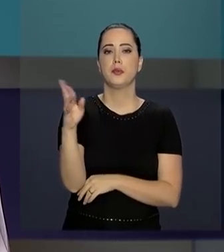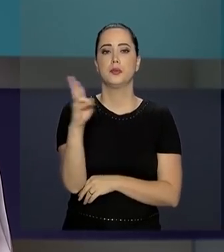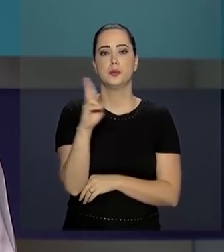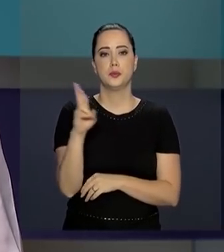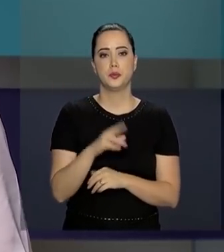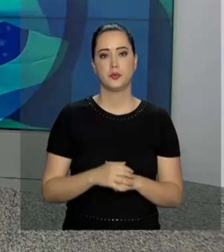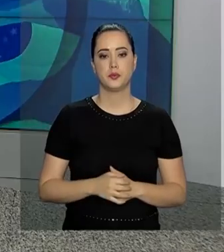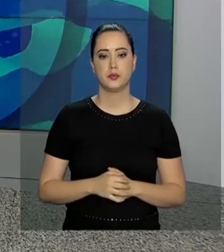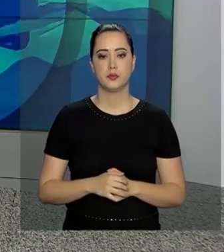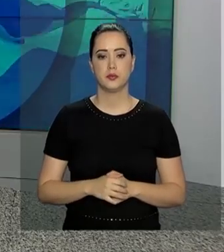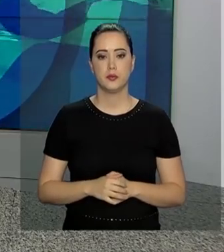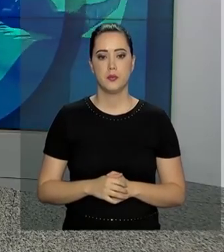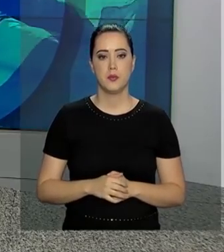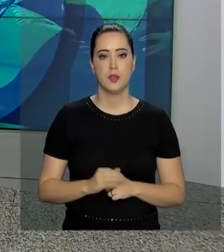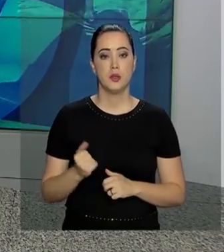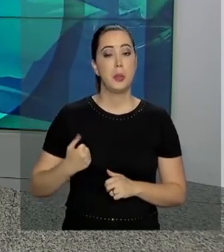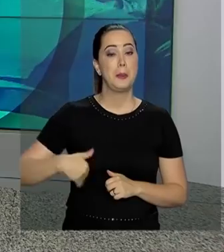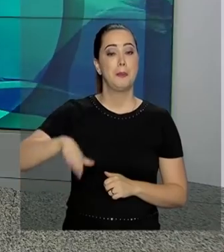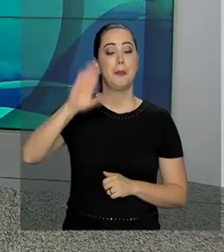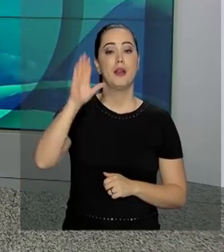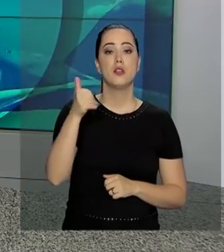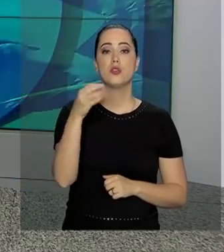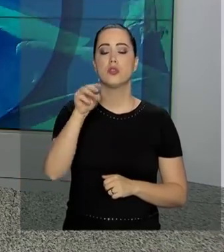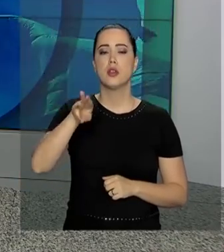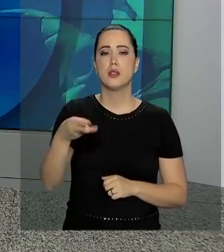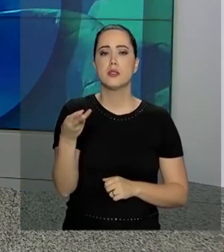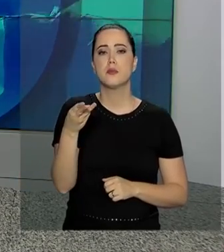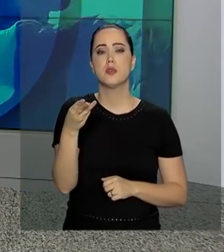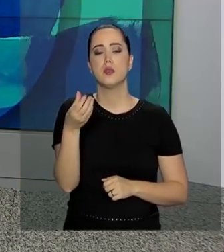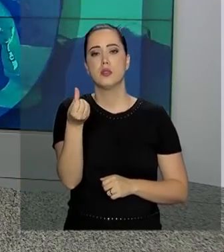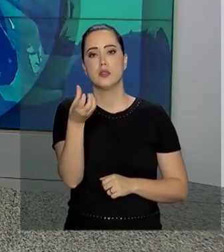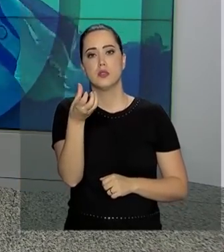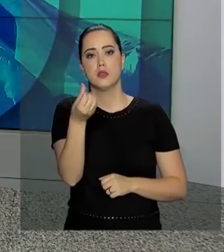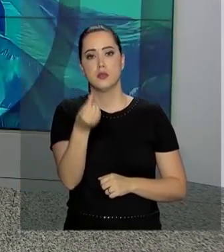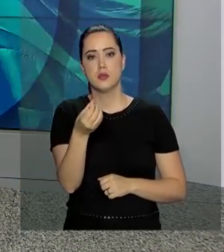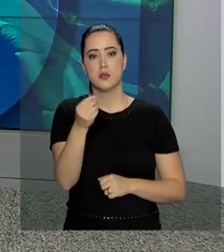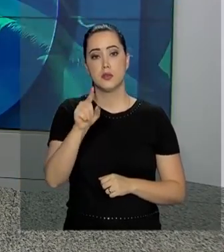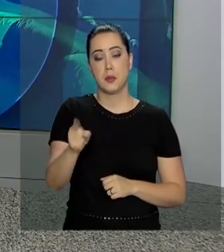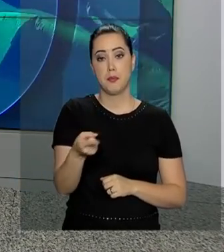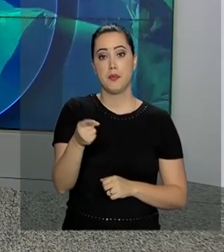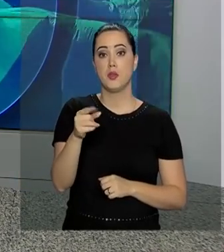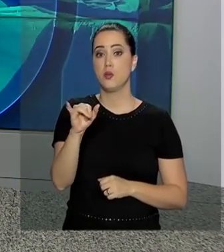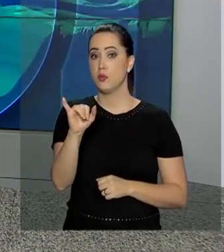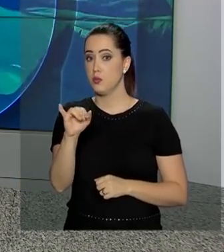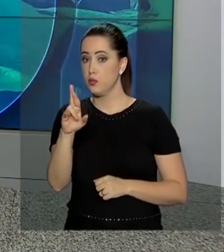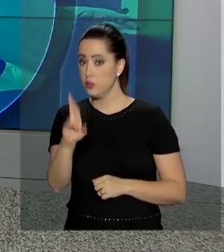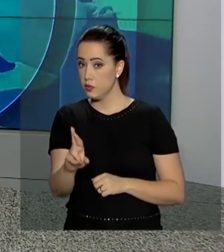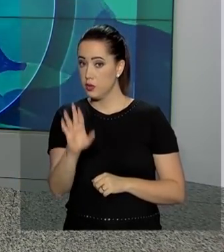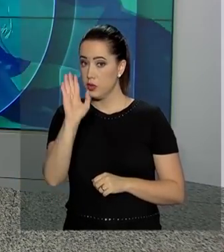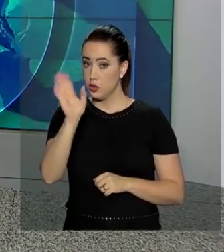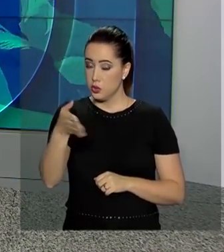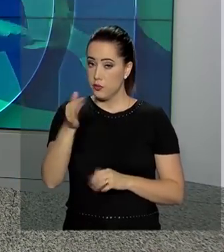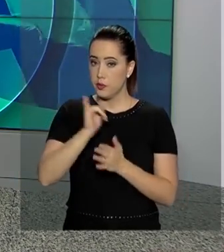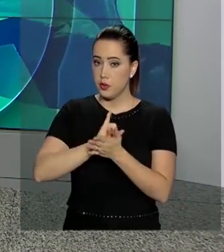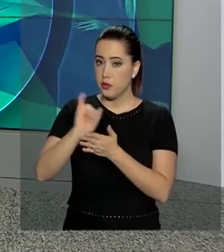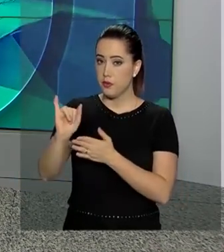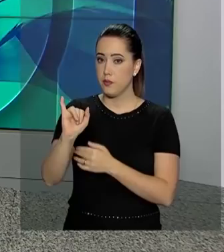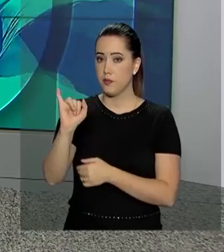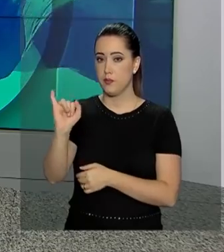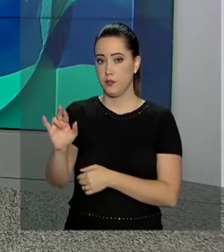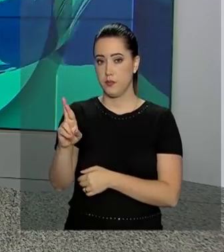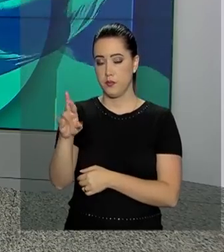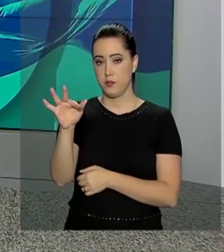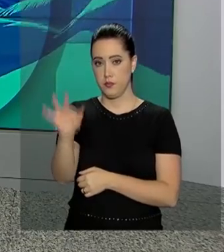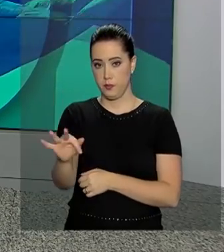de reais. Mais de 10 milhões e 660 mil declarações do Imposto de Renda já foram